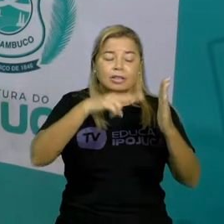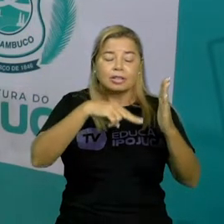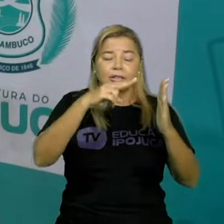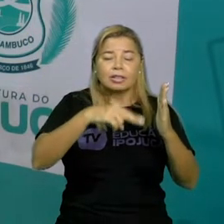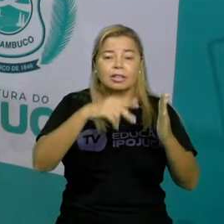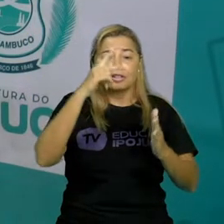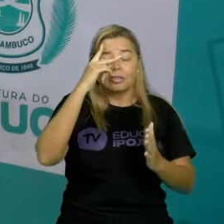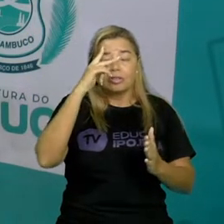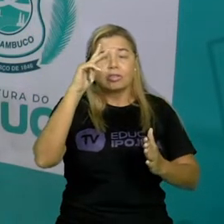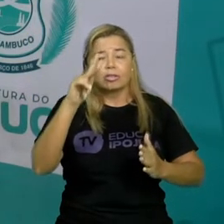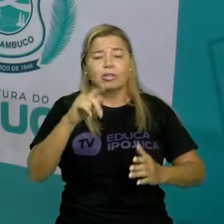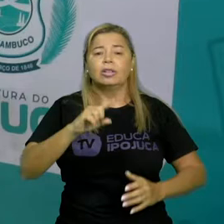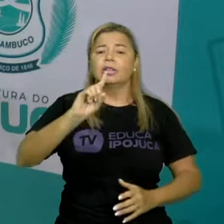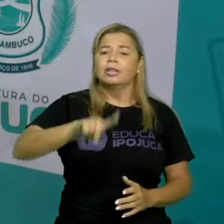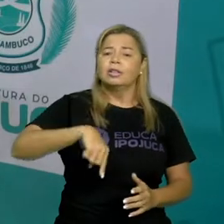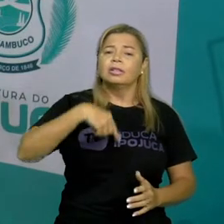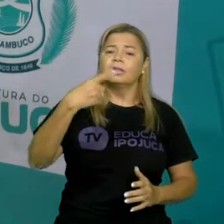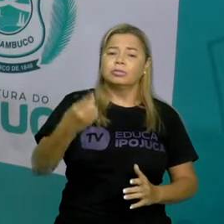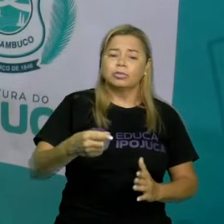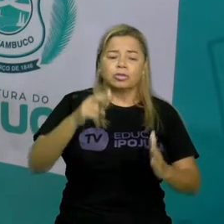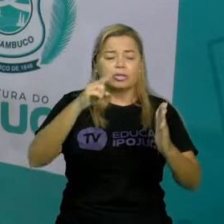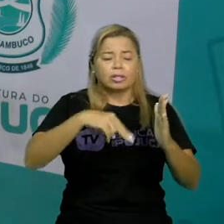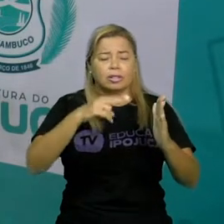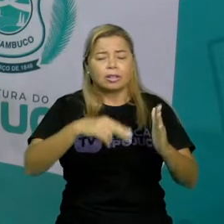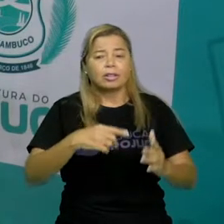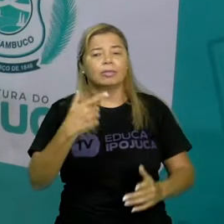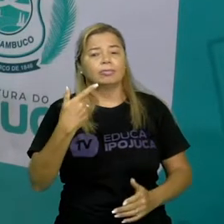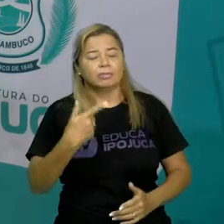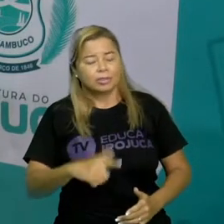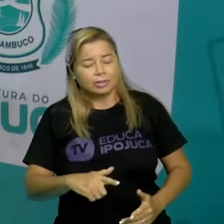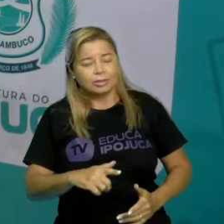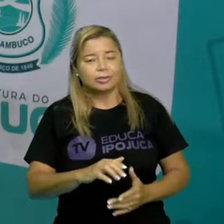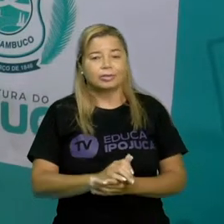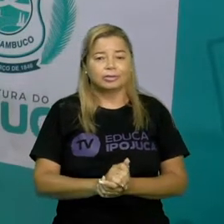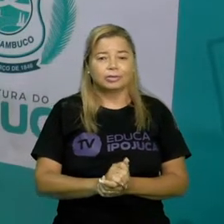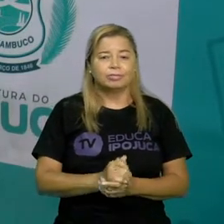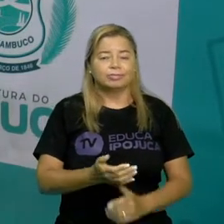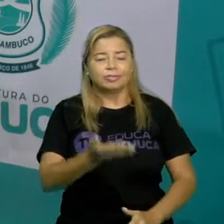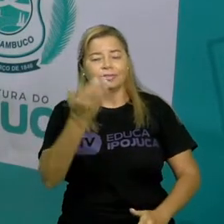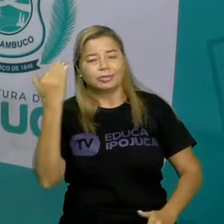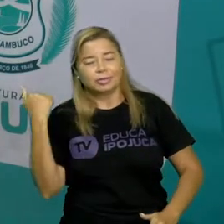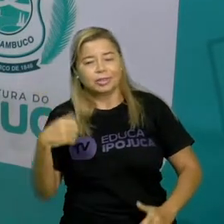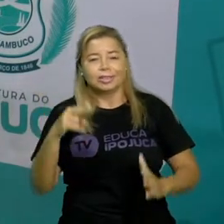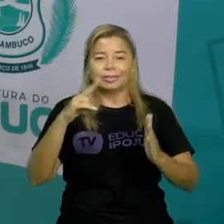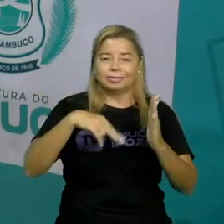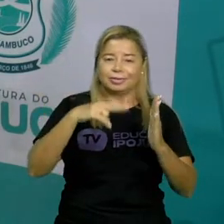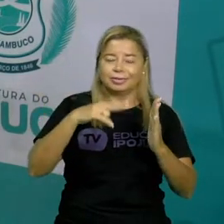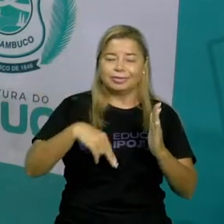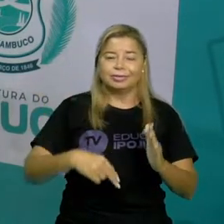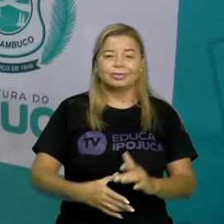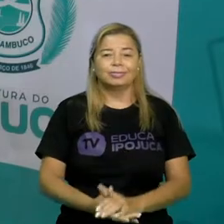você vai ter um olhar diferenciado, vamos lá para a nossa história de hoje, a formiguinha e neve